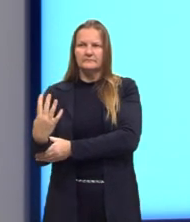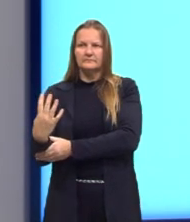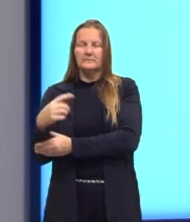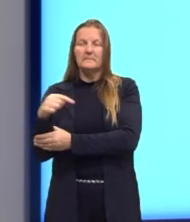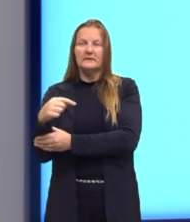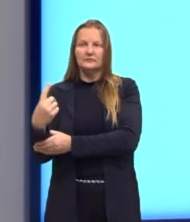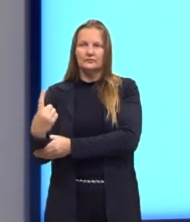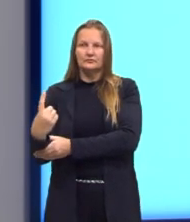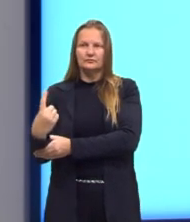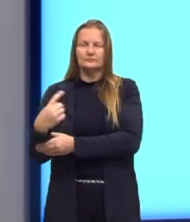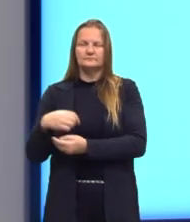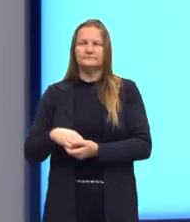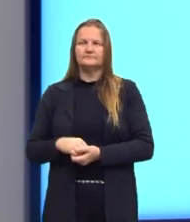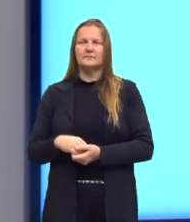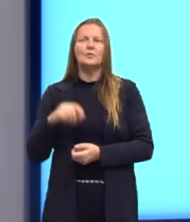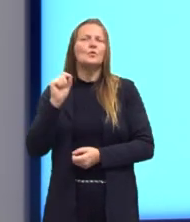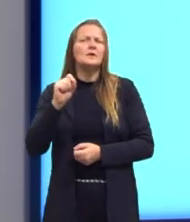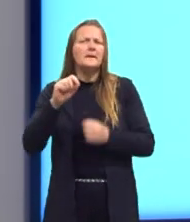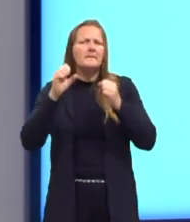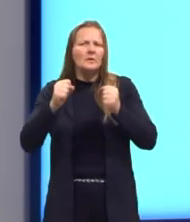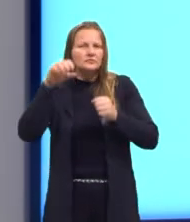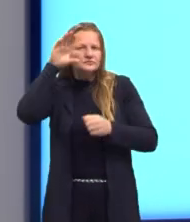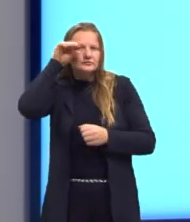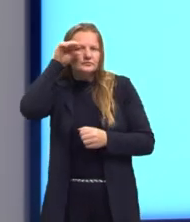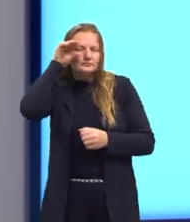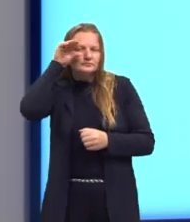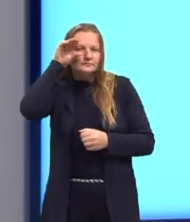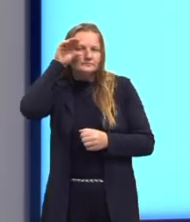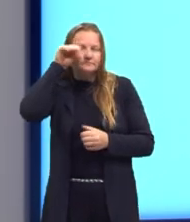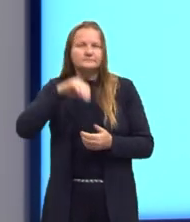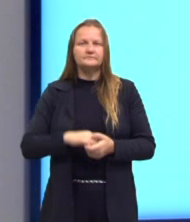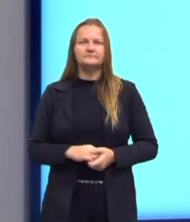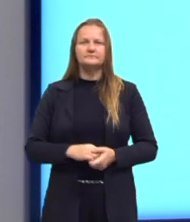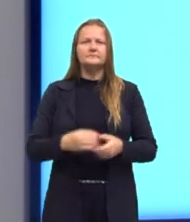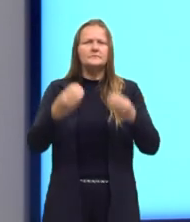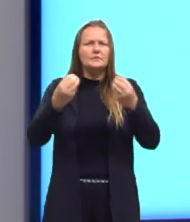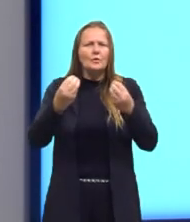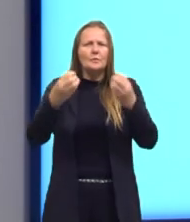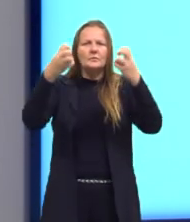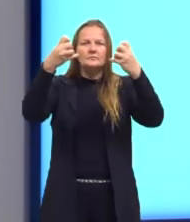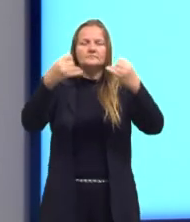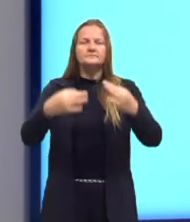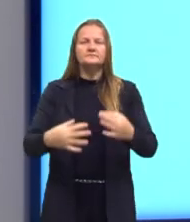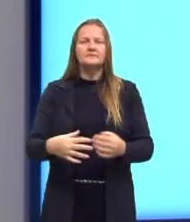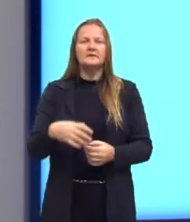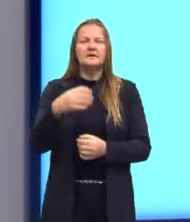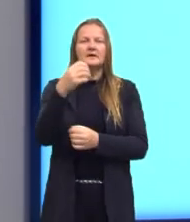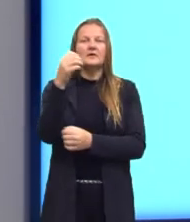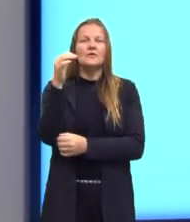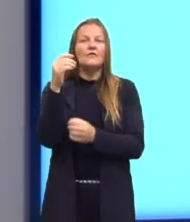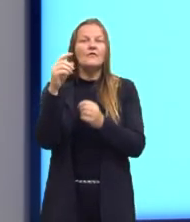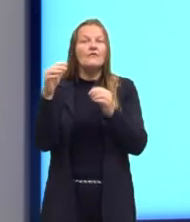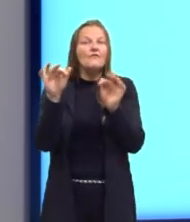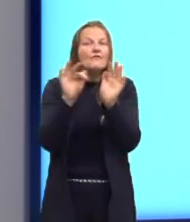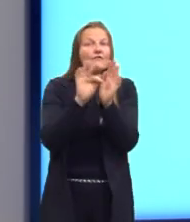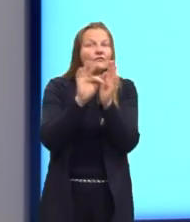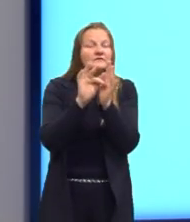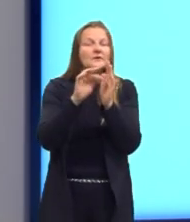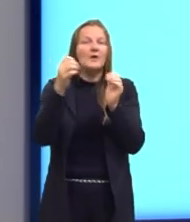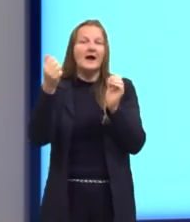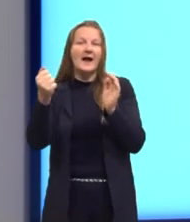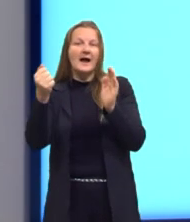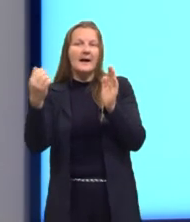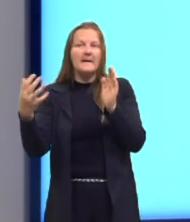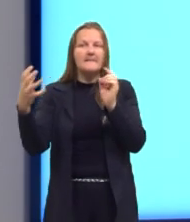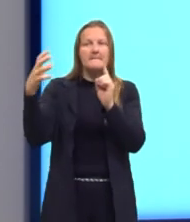menos 1. O que que nós podemos observar? Ali, nós temos, digamos, a função de A em B. Então, nós